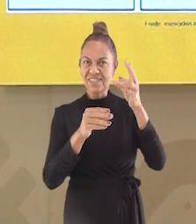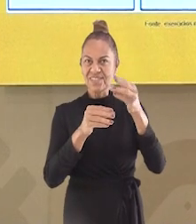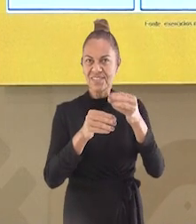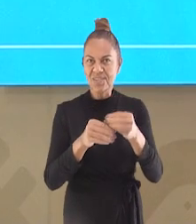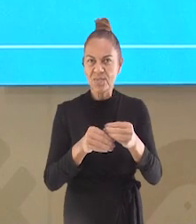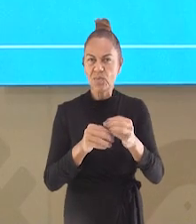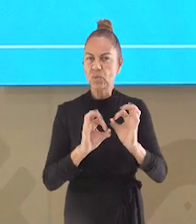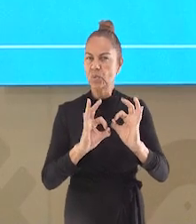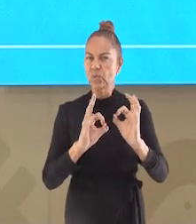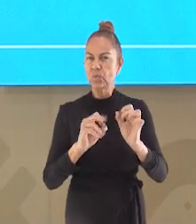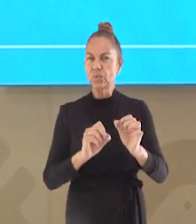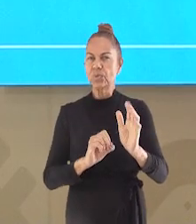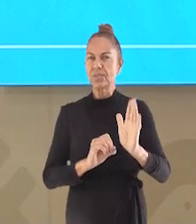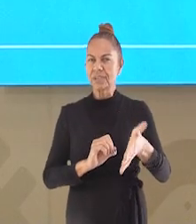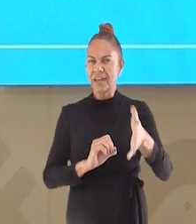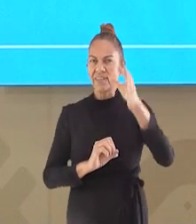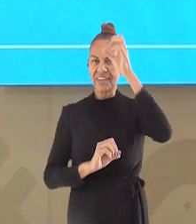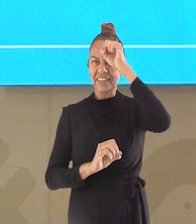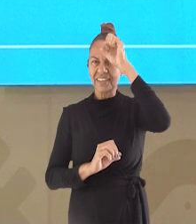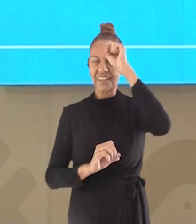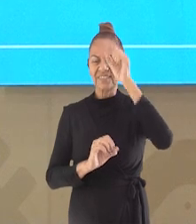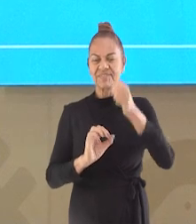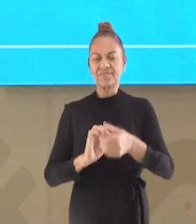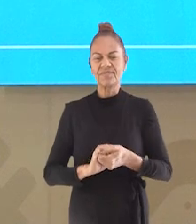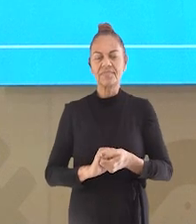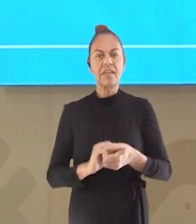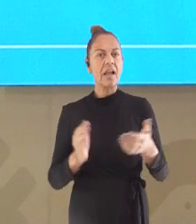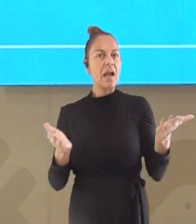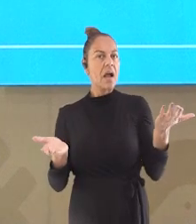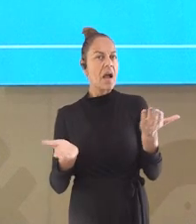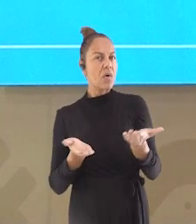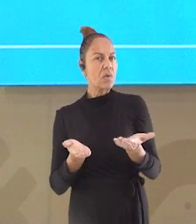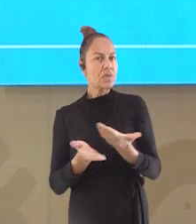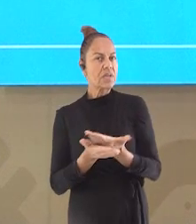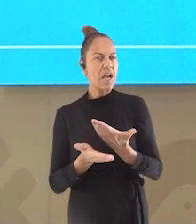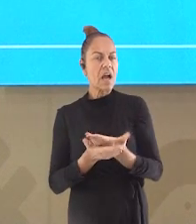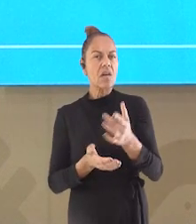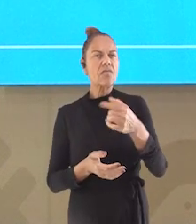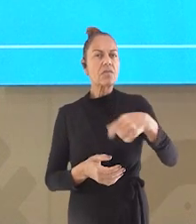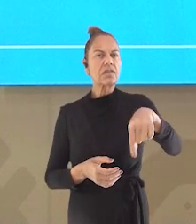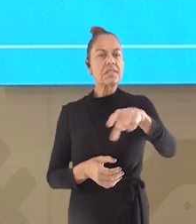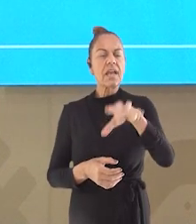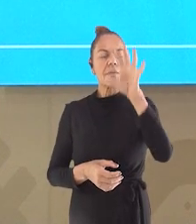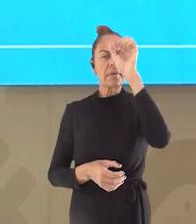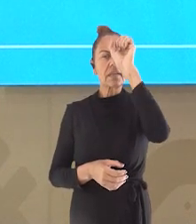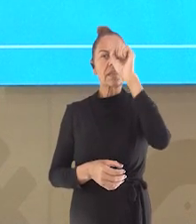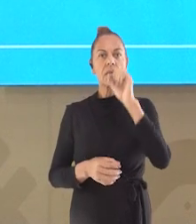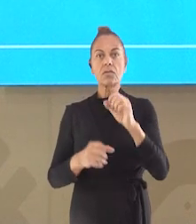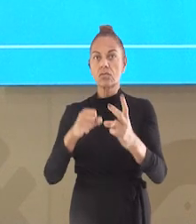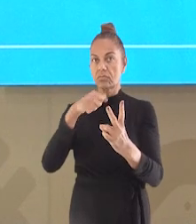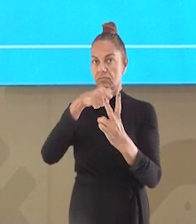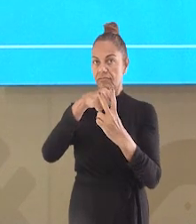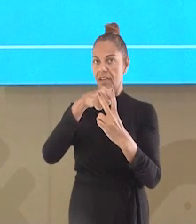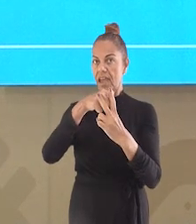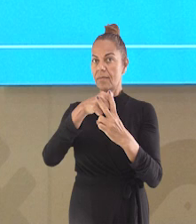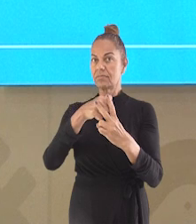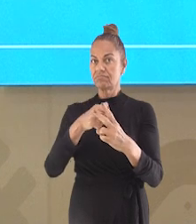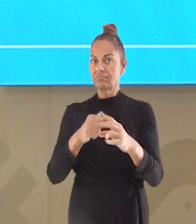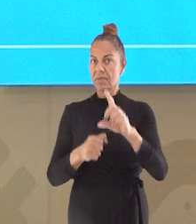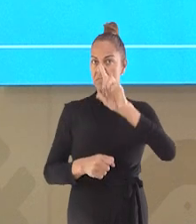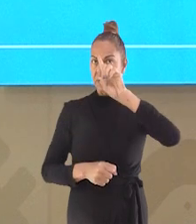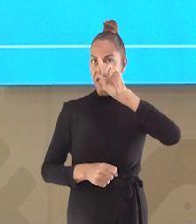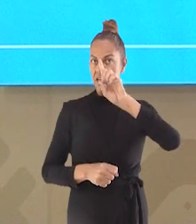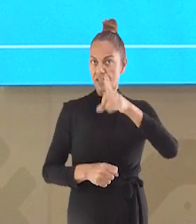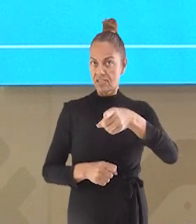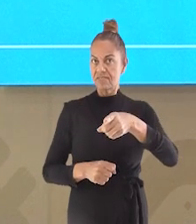tudo o que você aprendeu. Na aula de hoje, você aprendeu sobre o verbo imperativo afirmativo, palavra